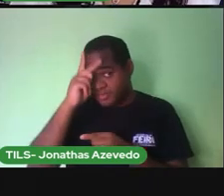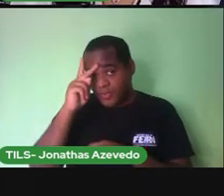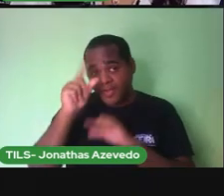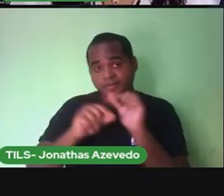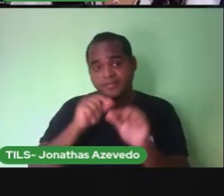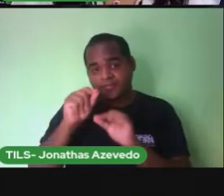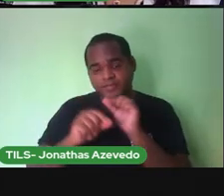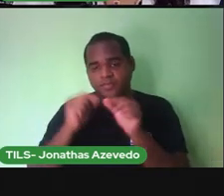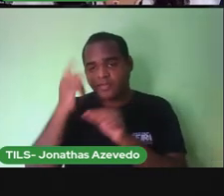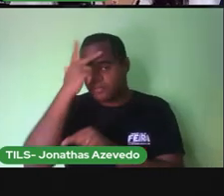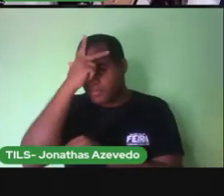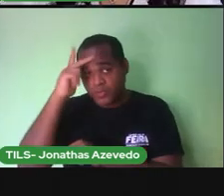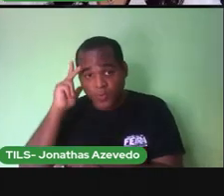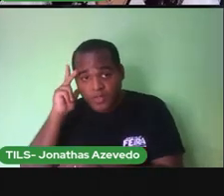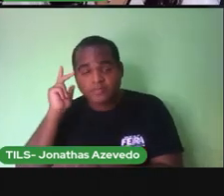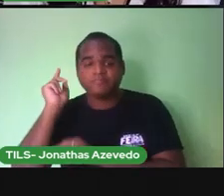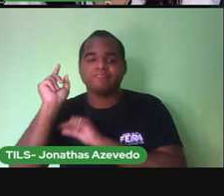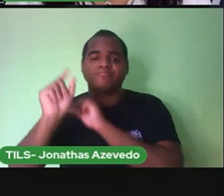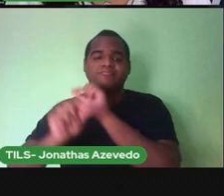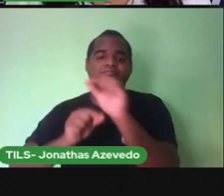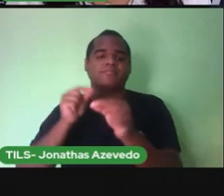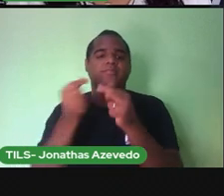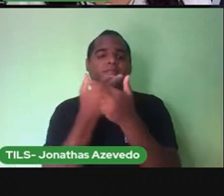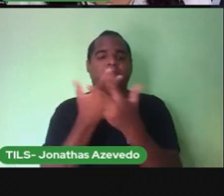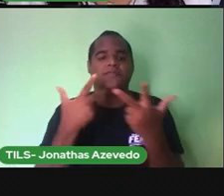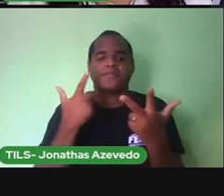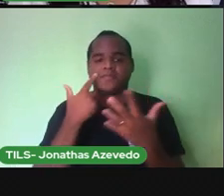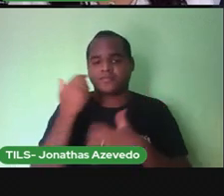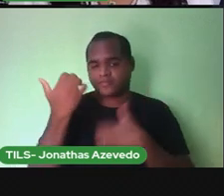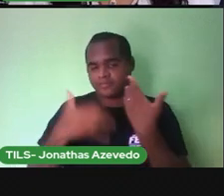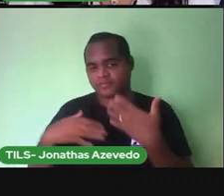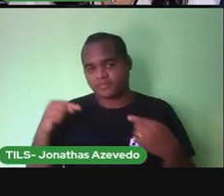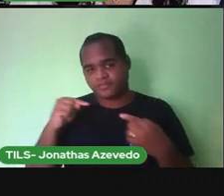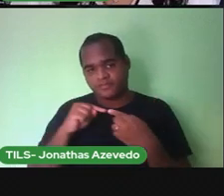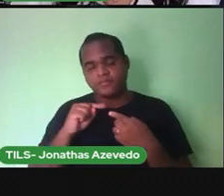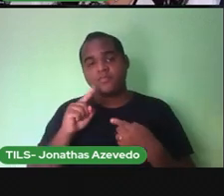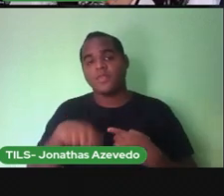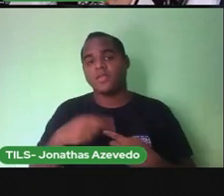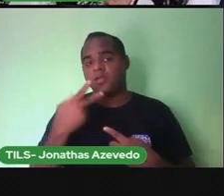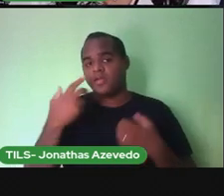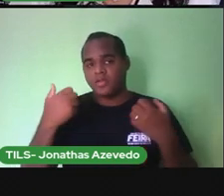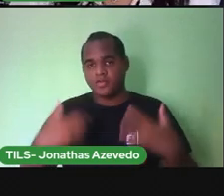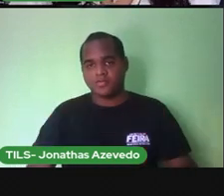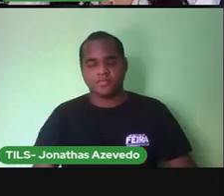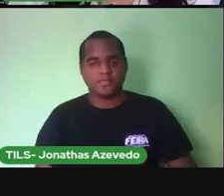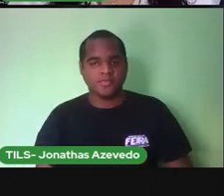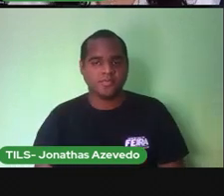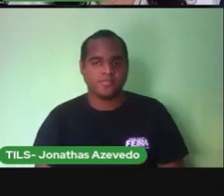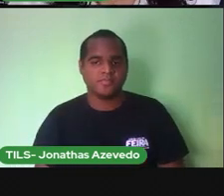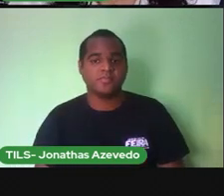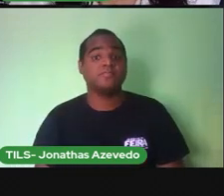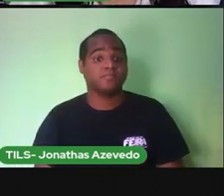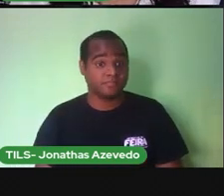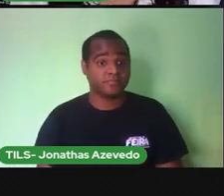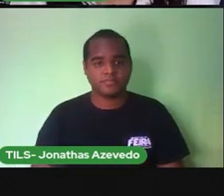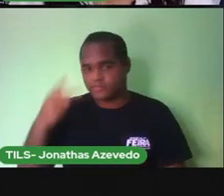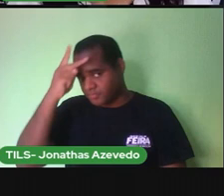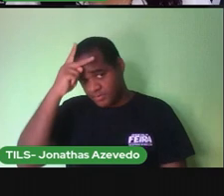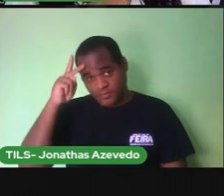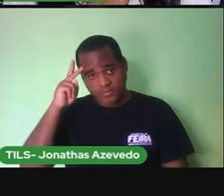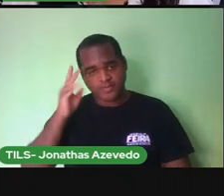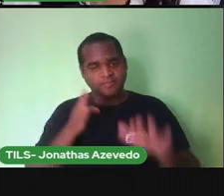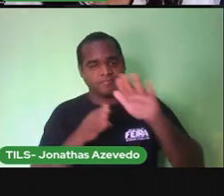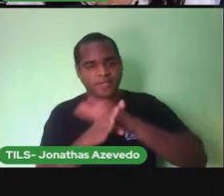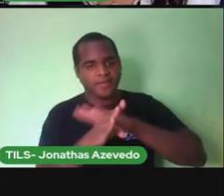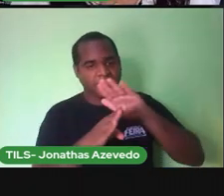parte da história de outras pessoas. Muitas pessoas poderão ter acesso a elas. Por